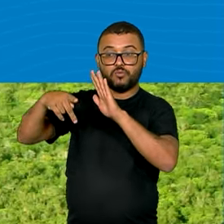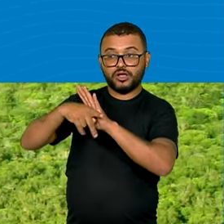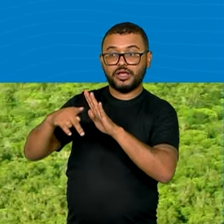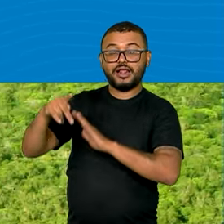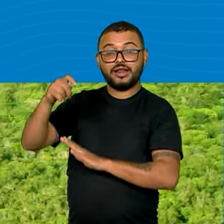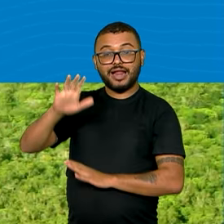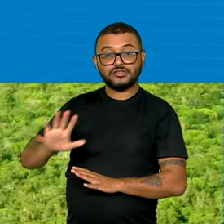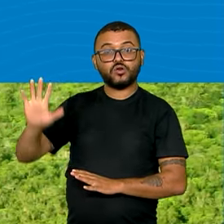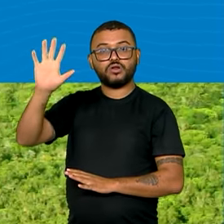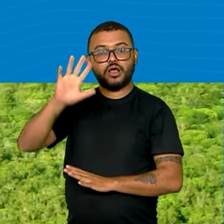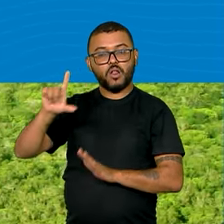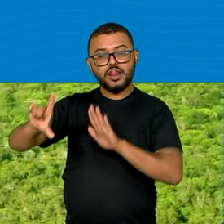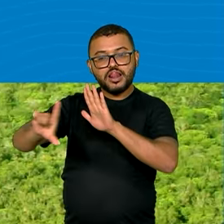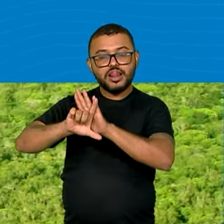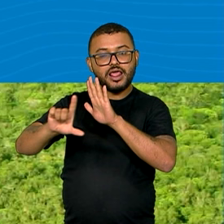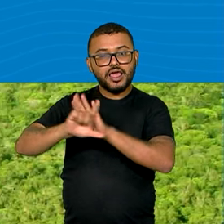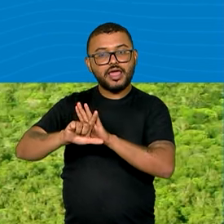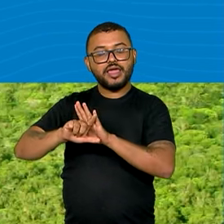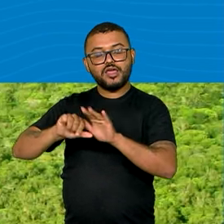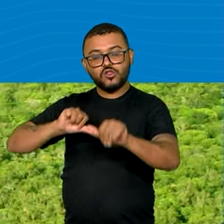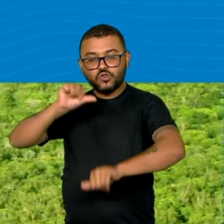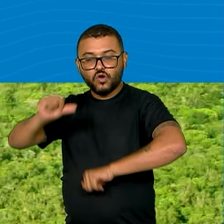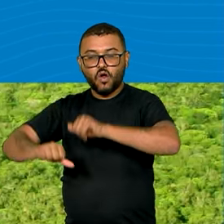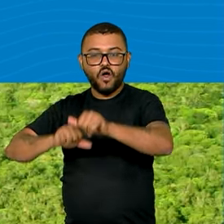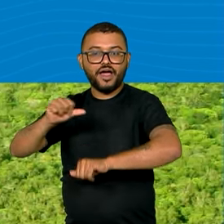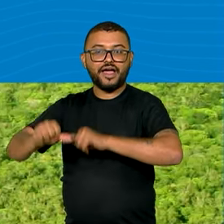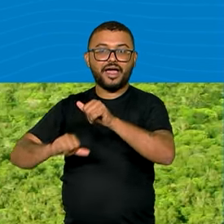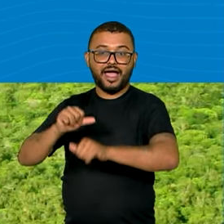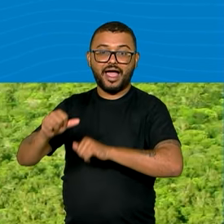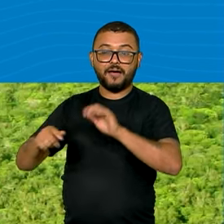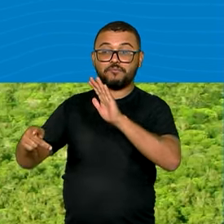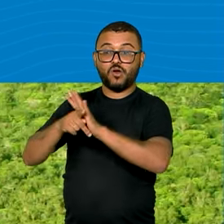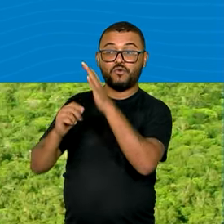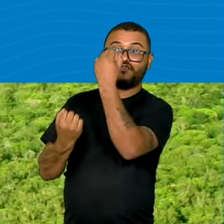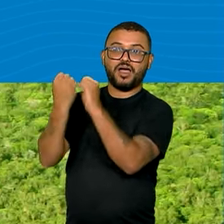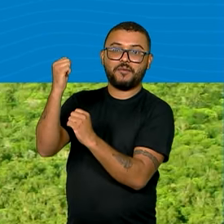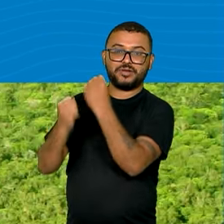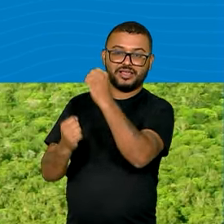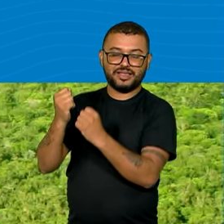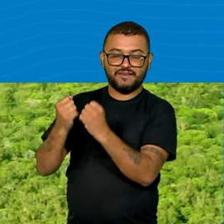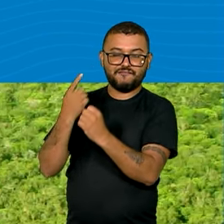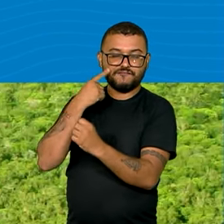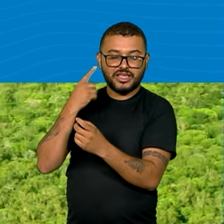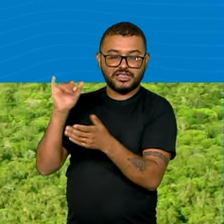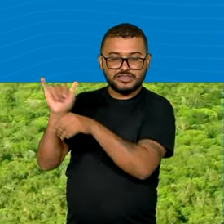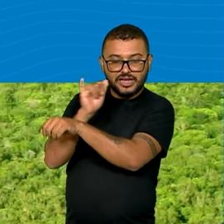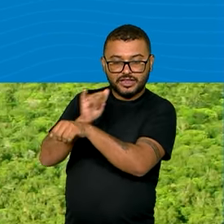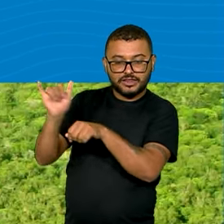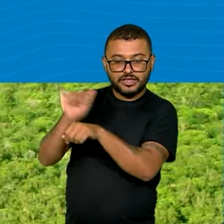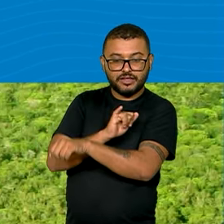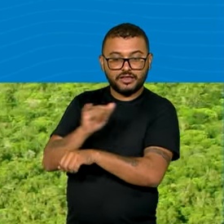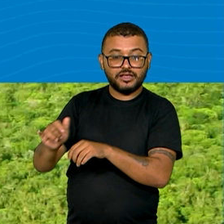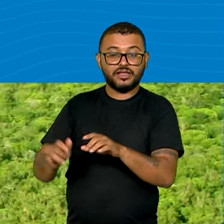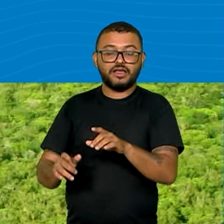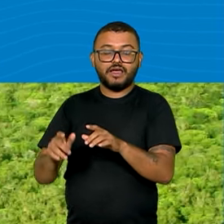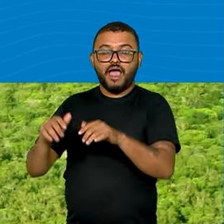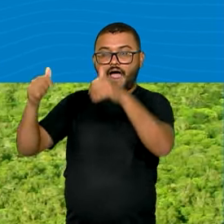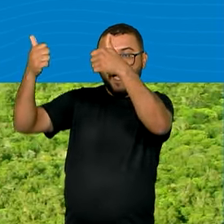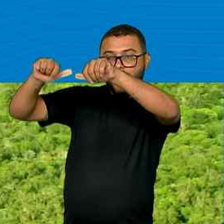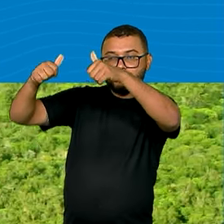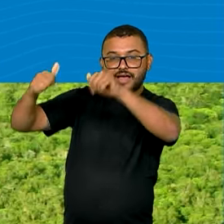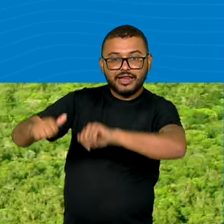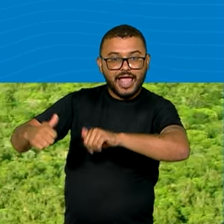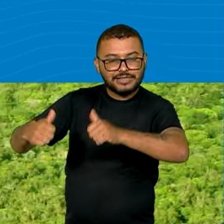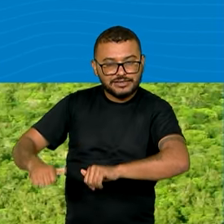é o projeto de lei que prevê a modernização do Parque Fabril brasileiro, usando um mecanismo chamado depreciação